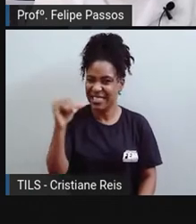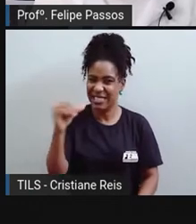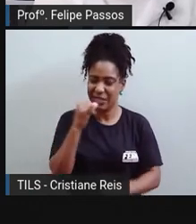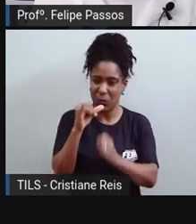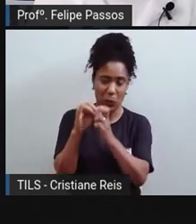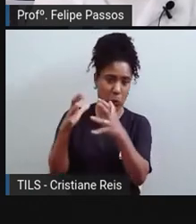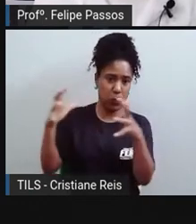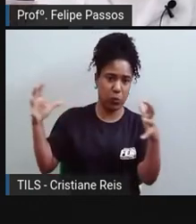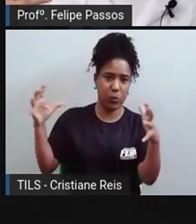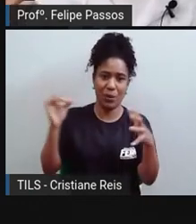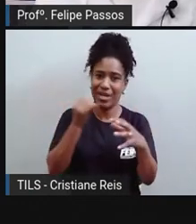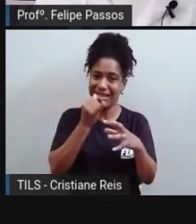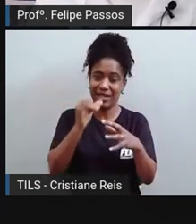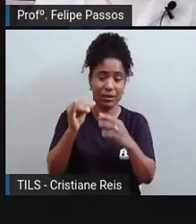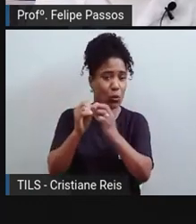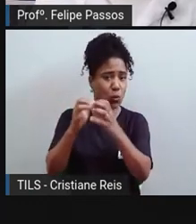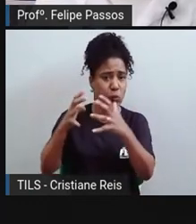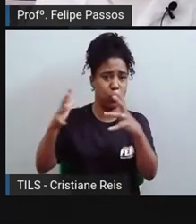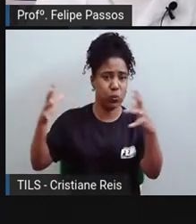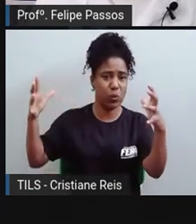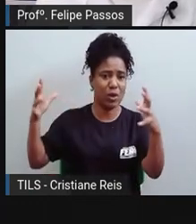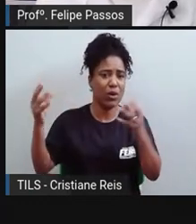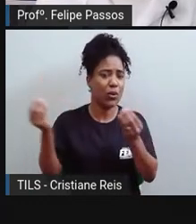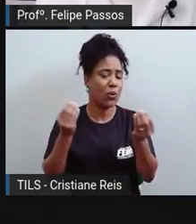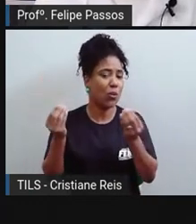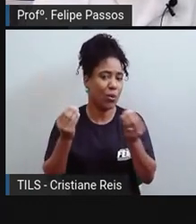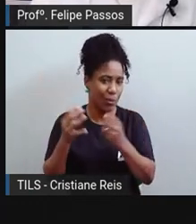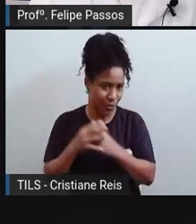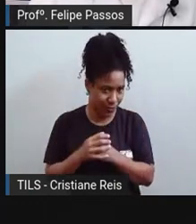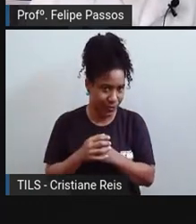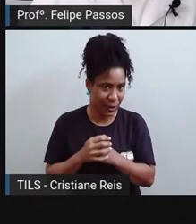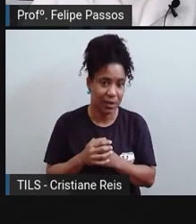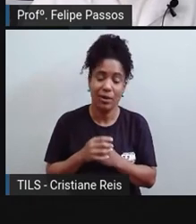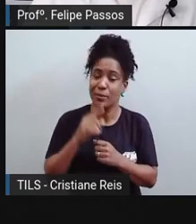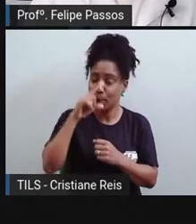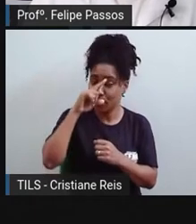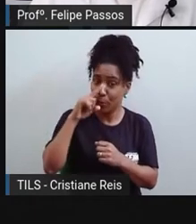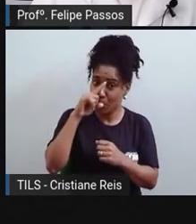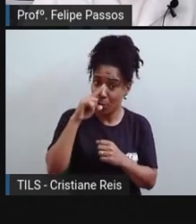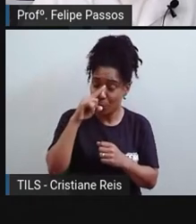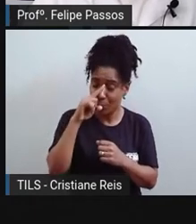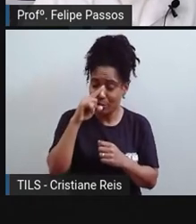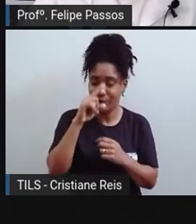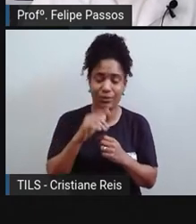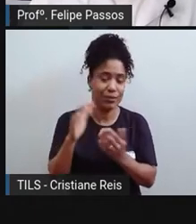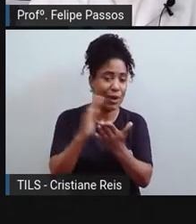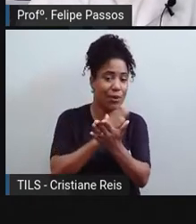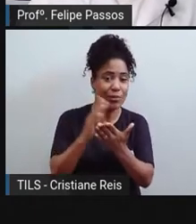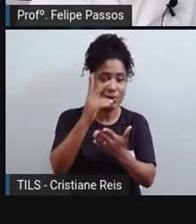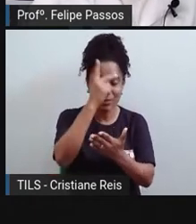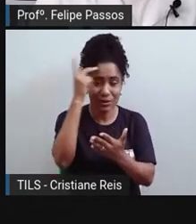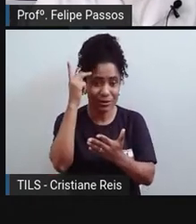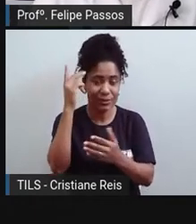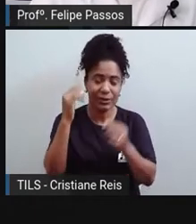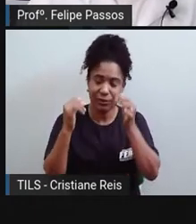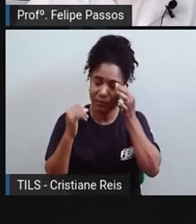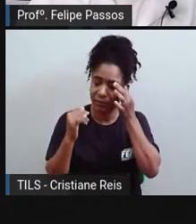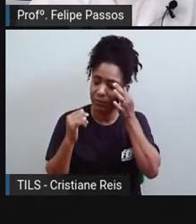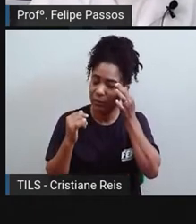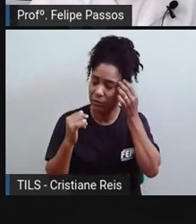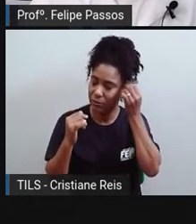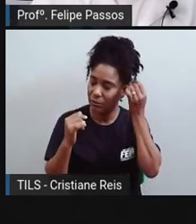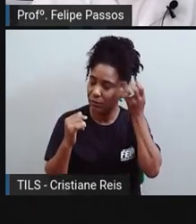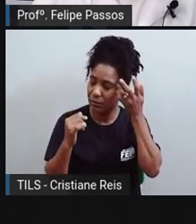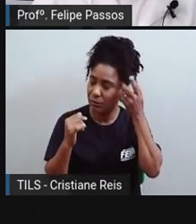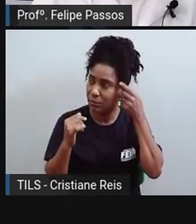usinas nucleares pelo risco associado. Se você tem uma usina nuclear numa cidade, todas as pessoas daquela